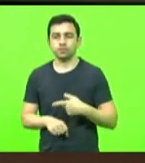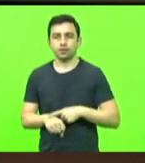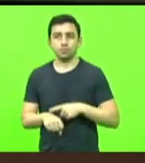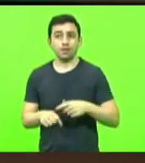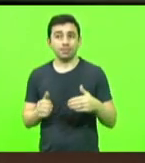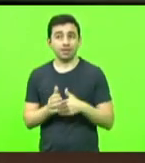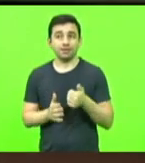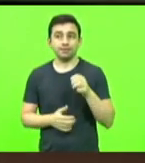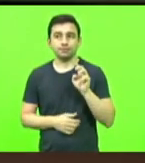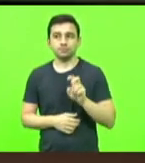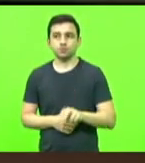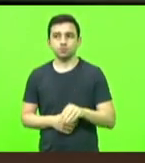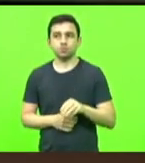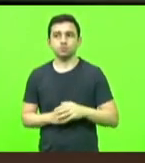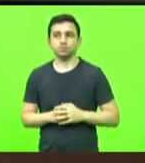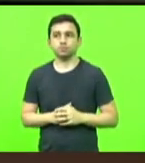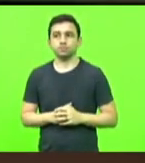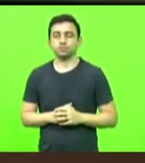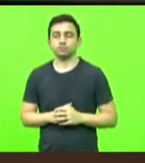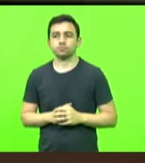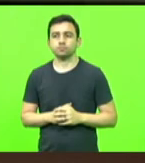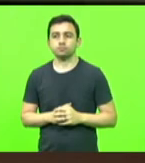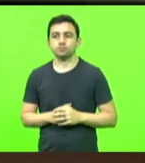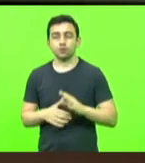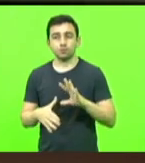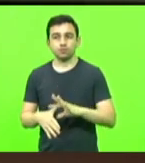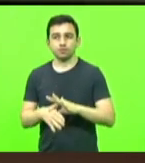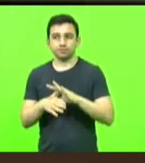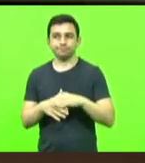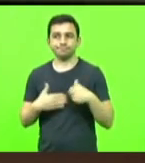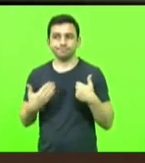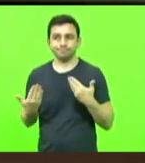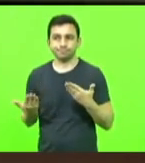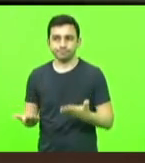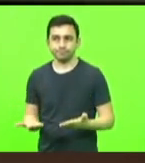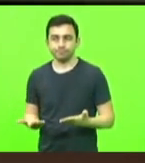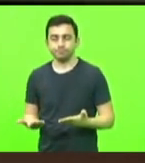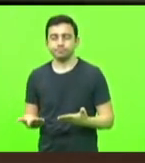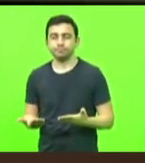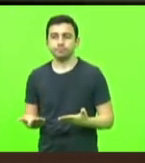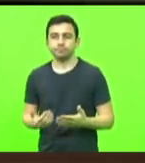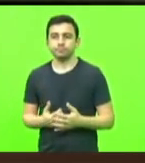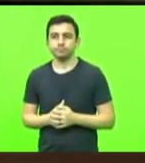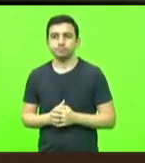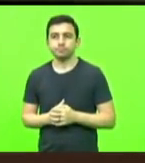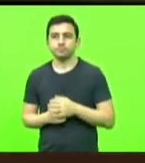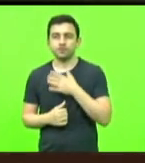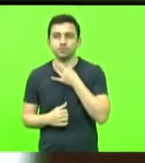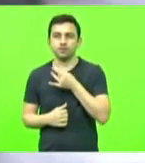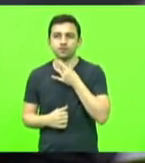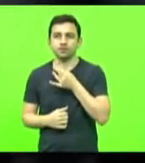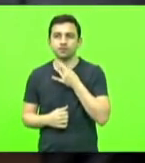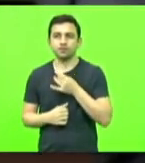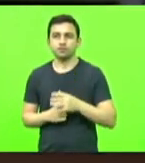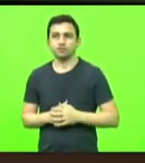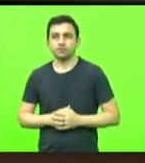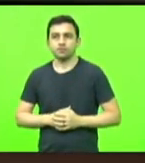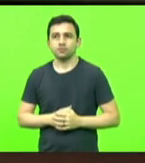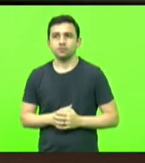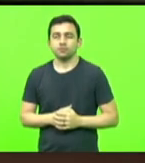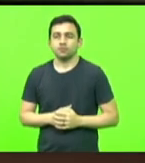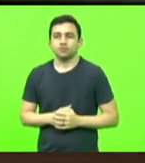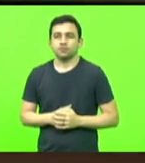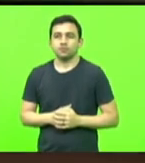minutos, e com a palavra o líder do partido, o deputado Waldir Cobalchini, que